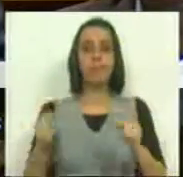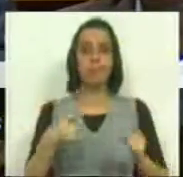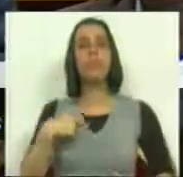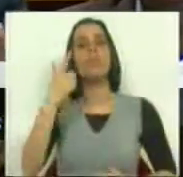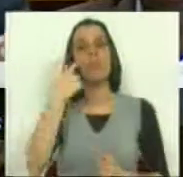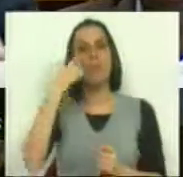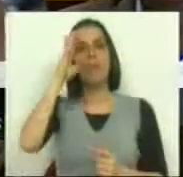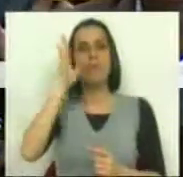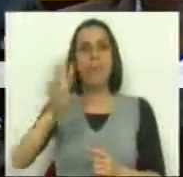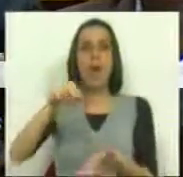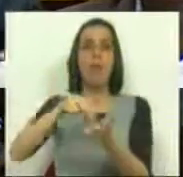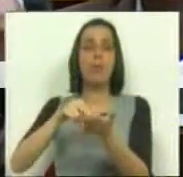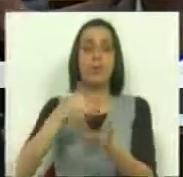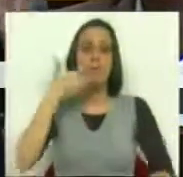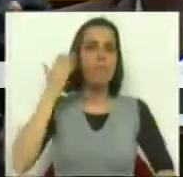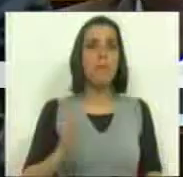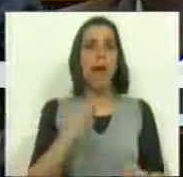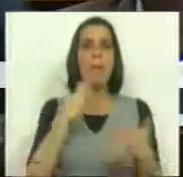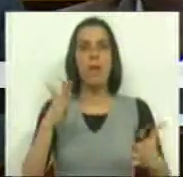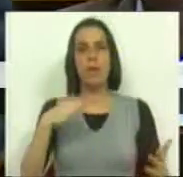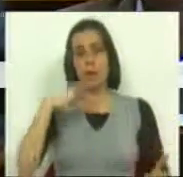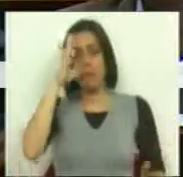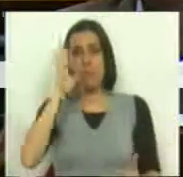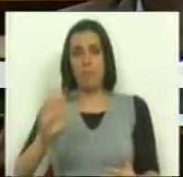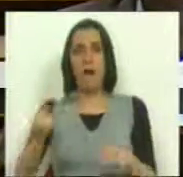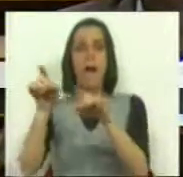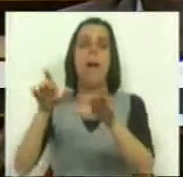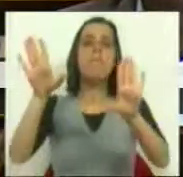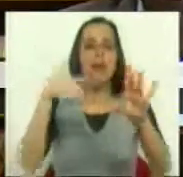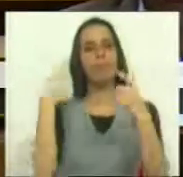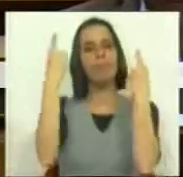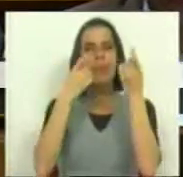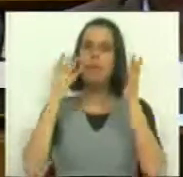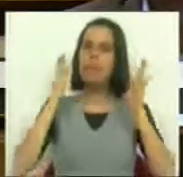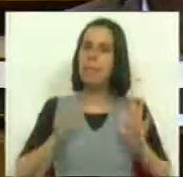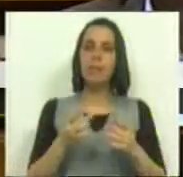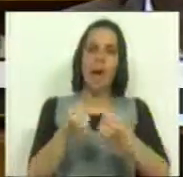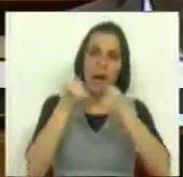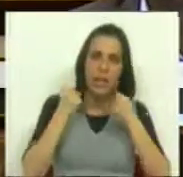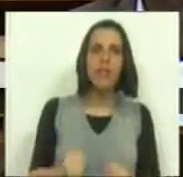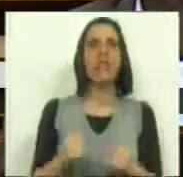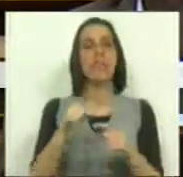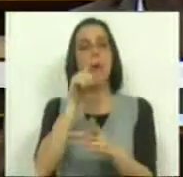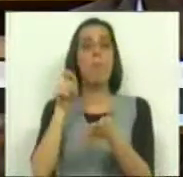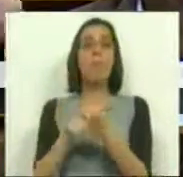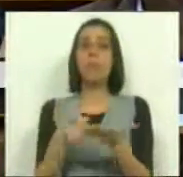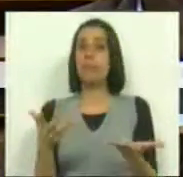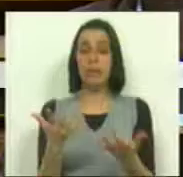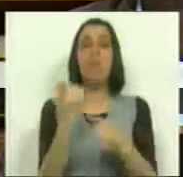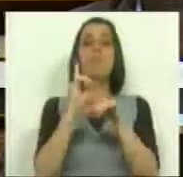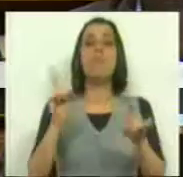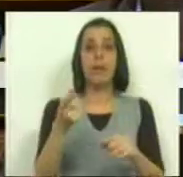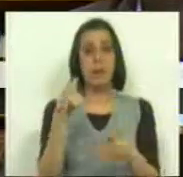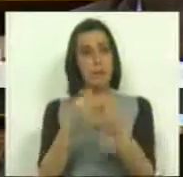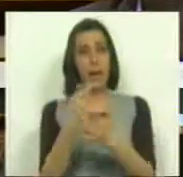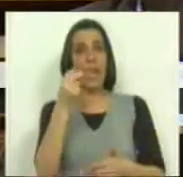Conhecemos as posições irredutíveis da maioria, mas pensamos que é preciso insistir neste ponto, porque a